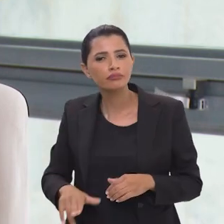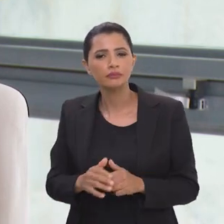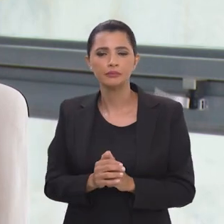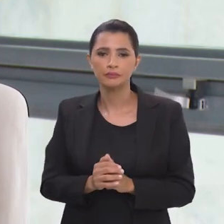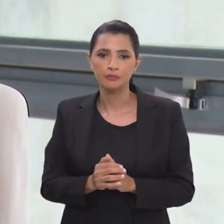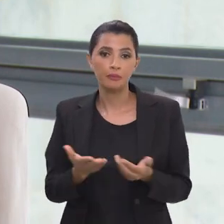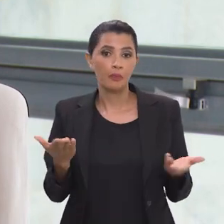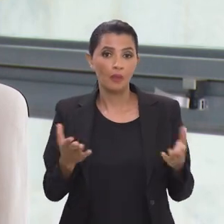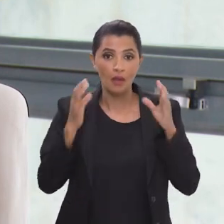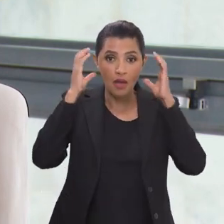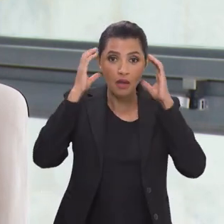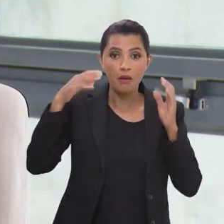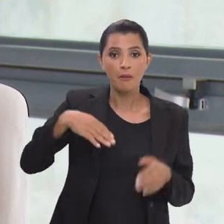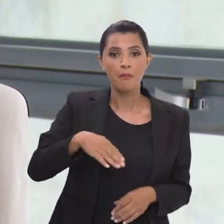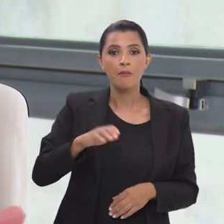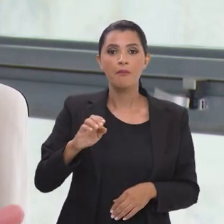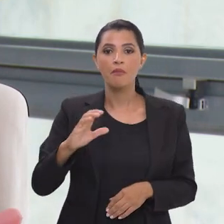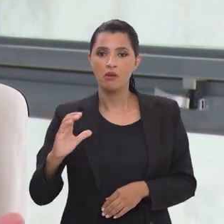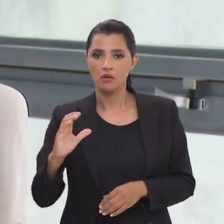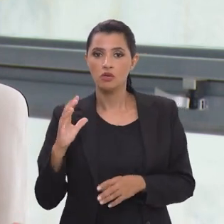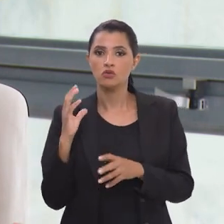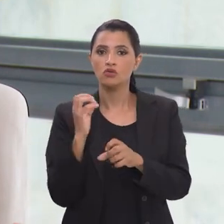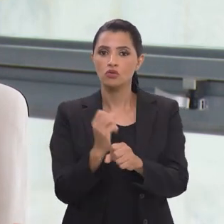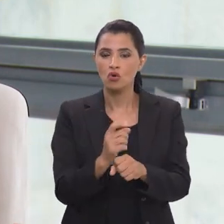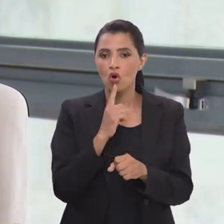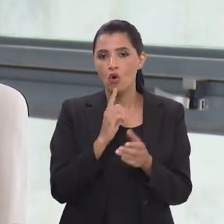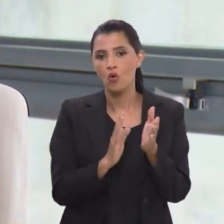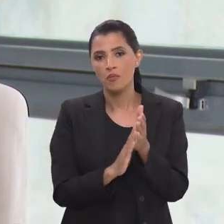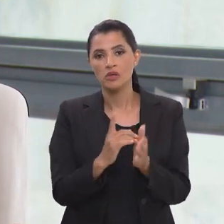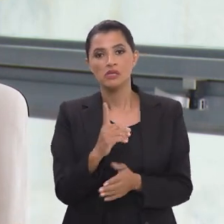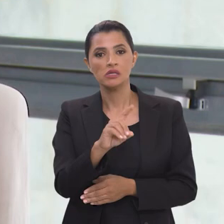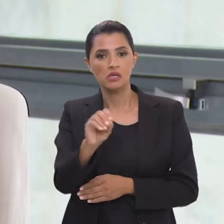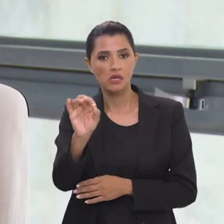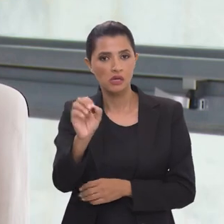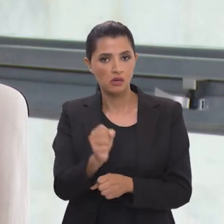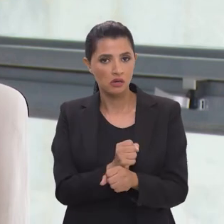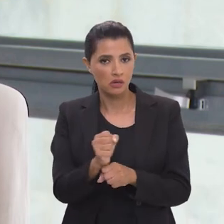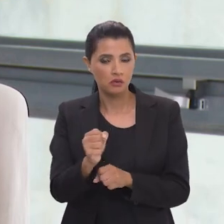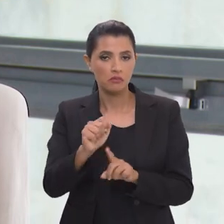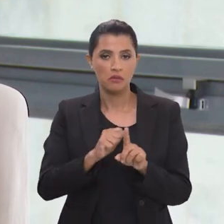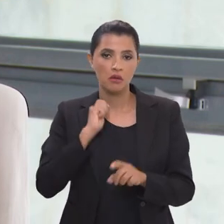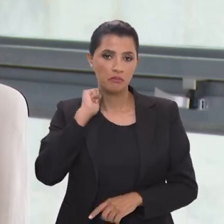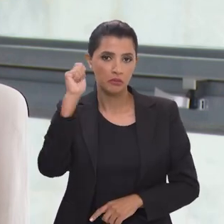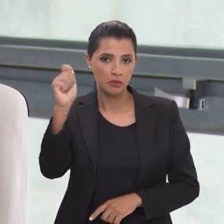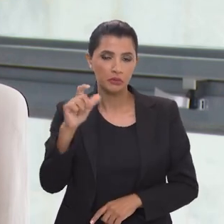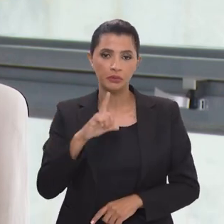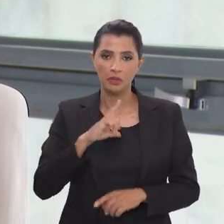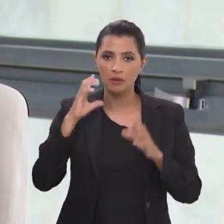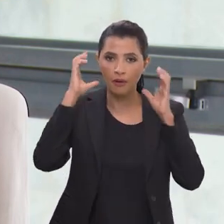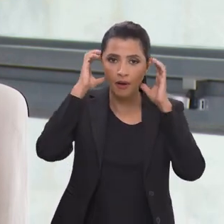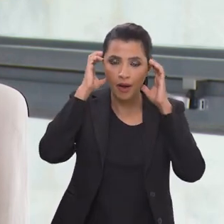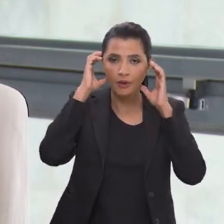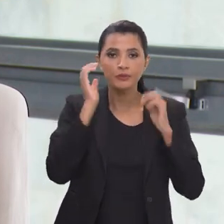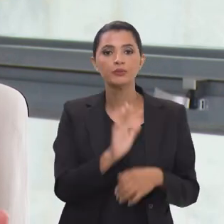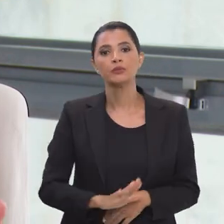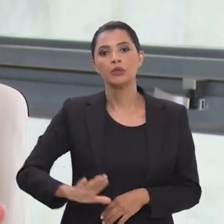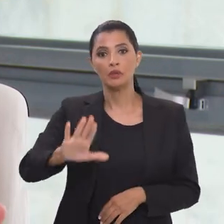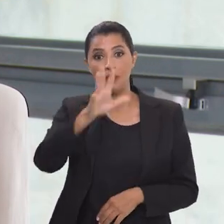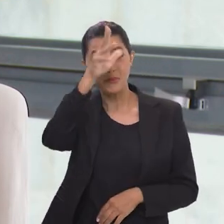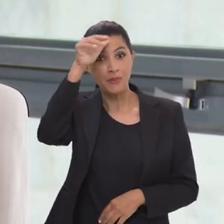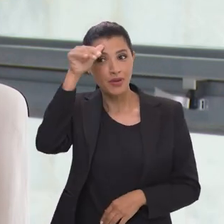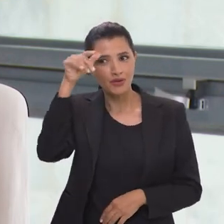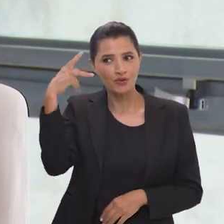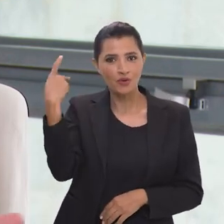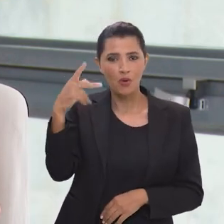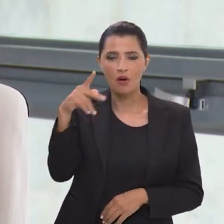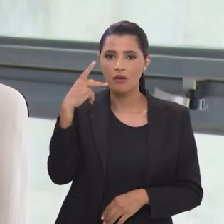rádios vamos agora a Rádio MEC completar 100 anos neste mês de abril nós temos a Rádio Nacional da